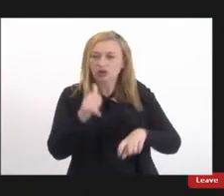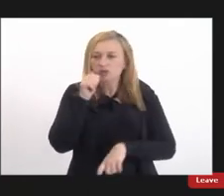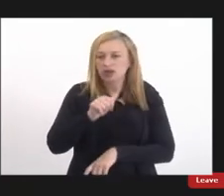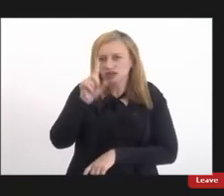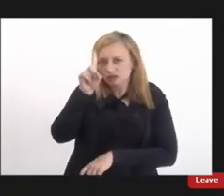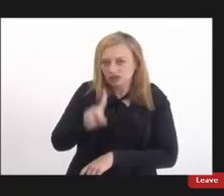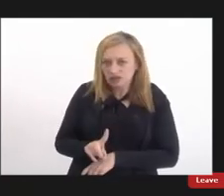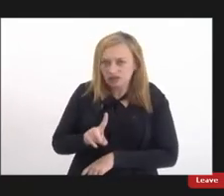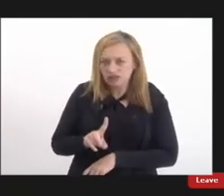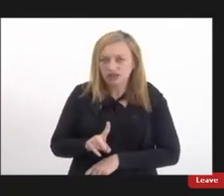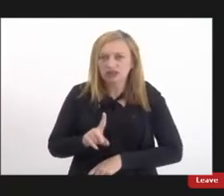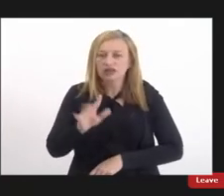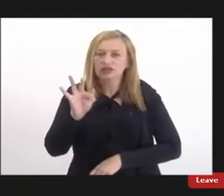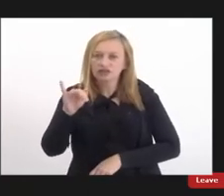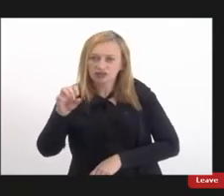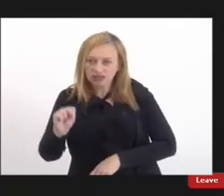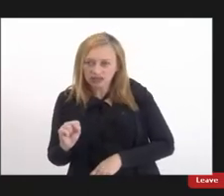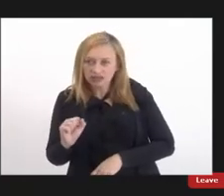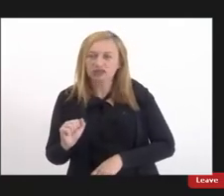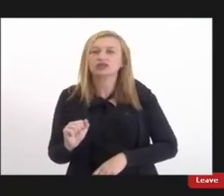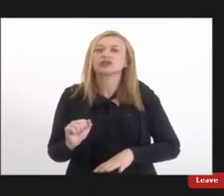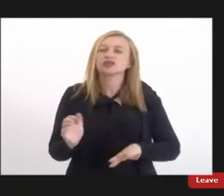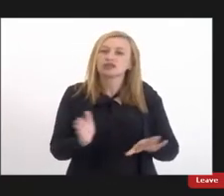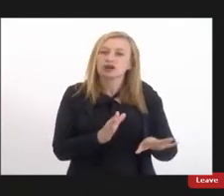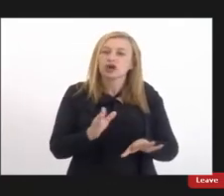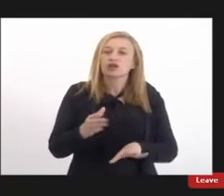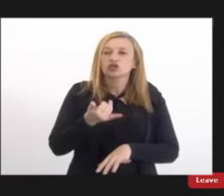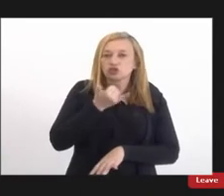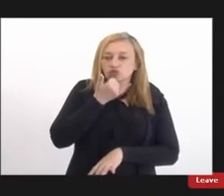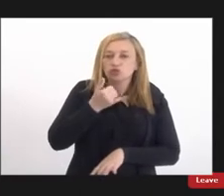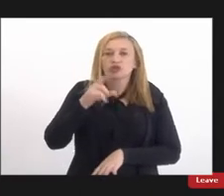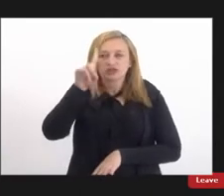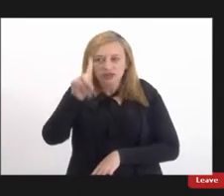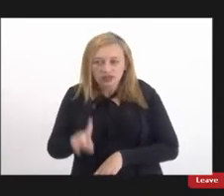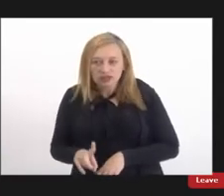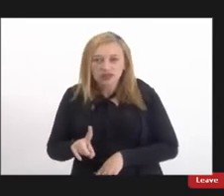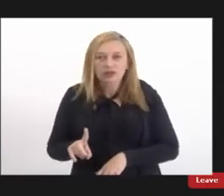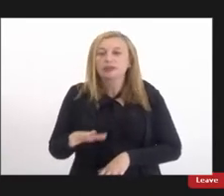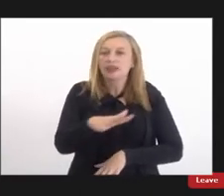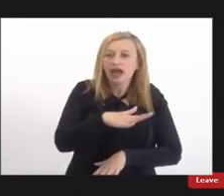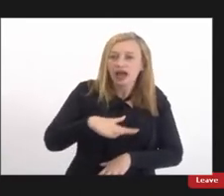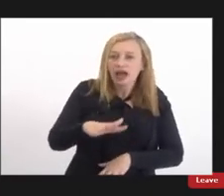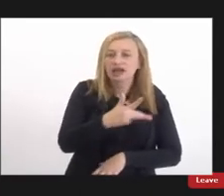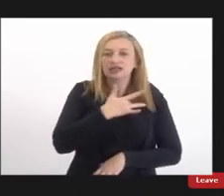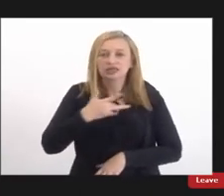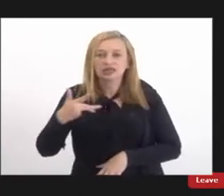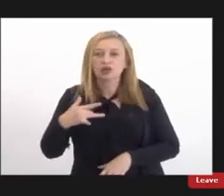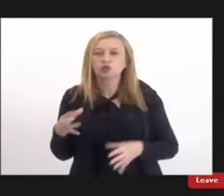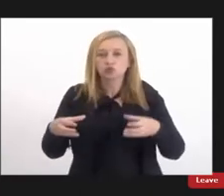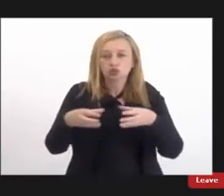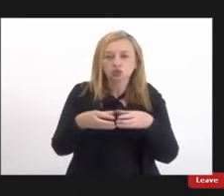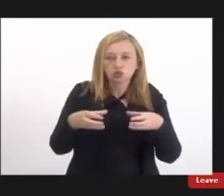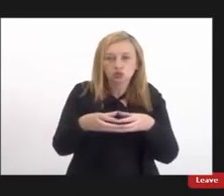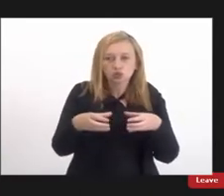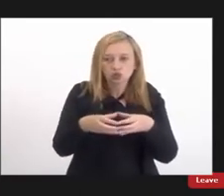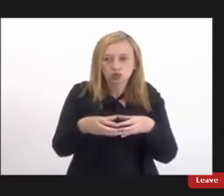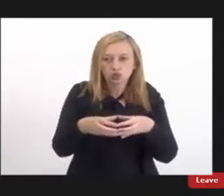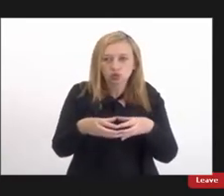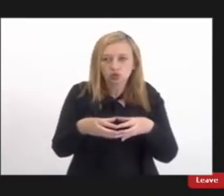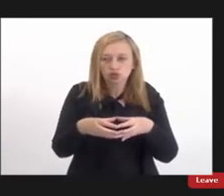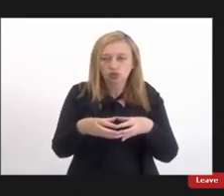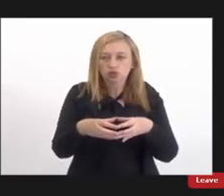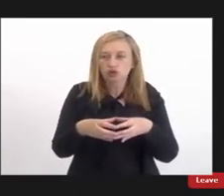deficiência física ou com deficiência unidade de saúde cuja equipe identifique